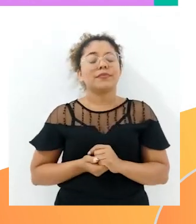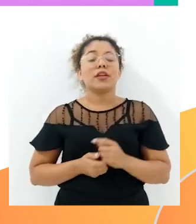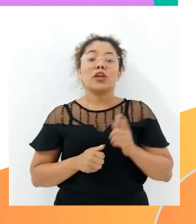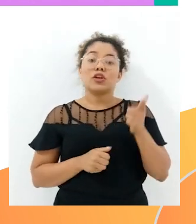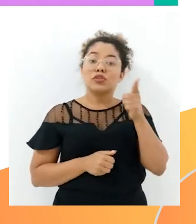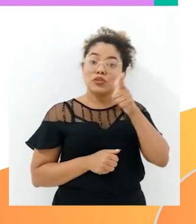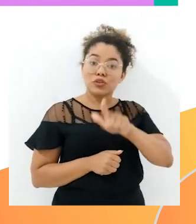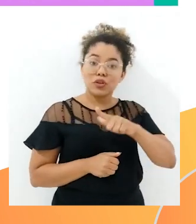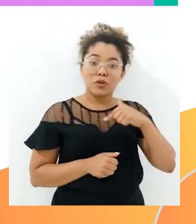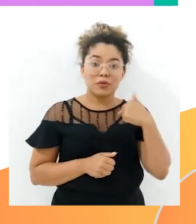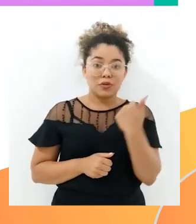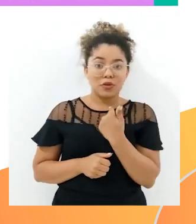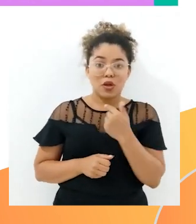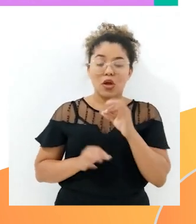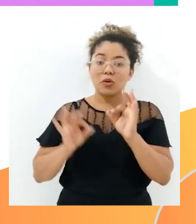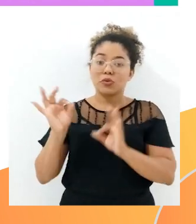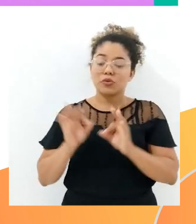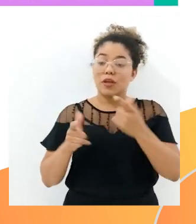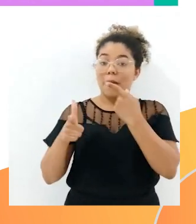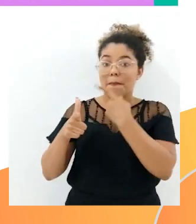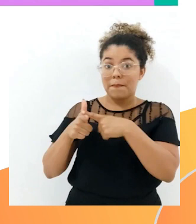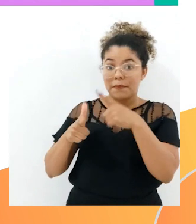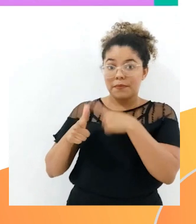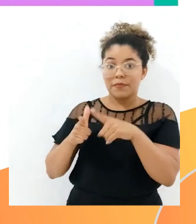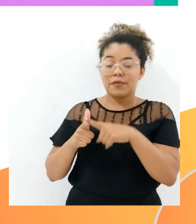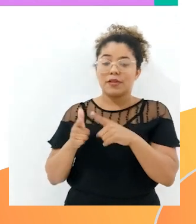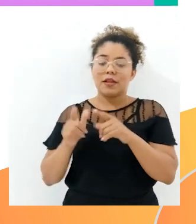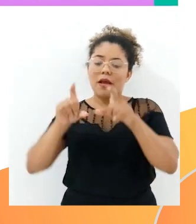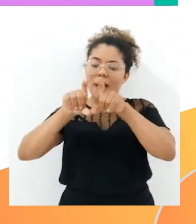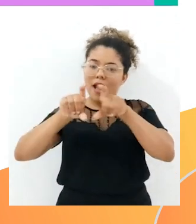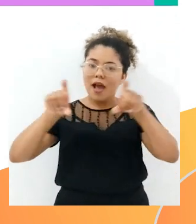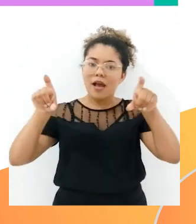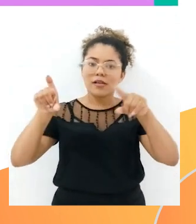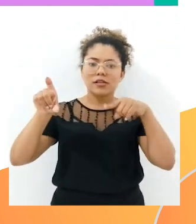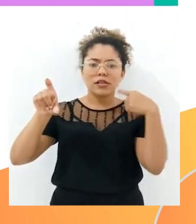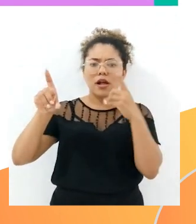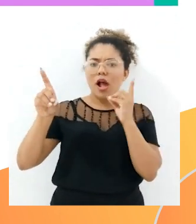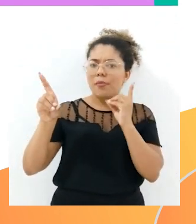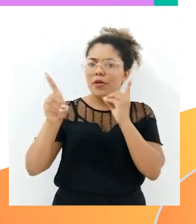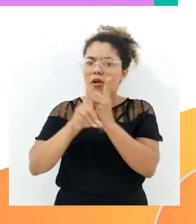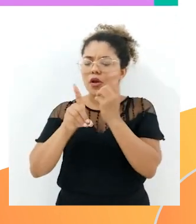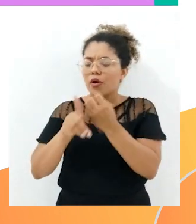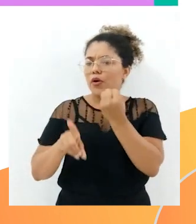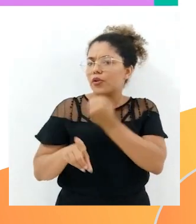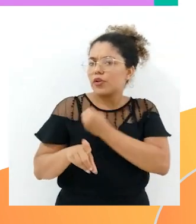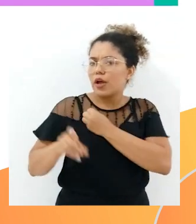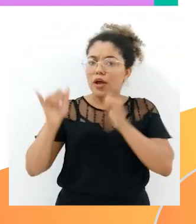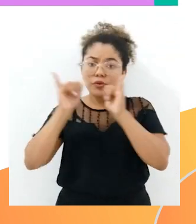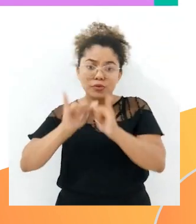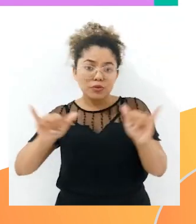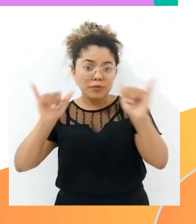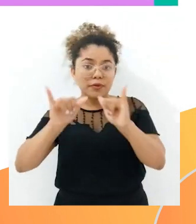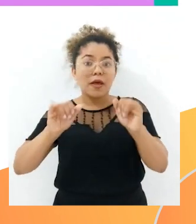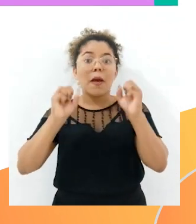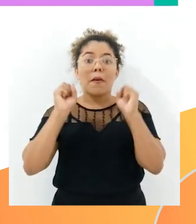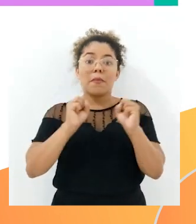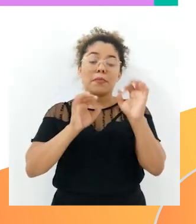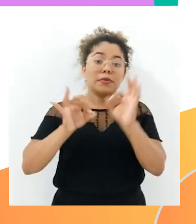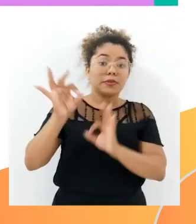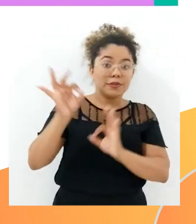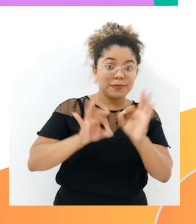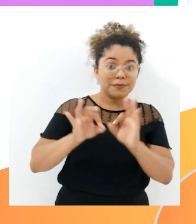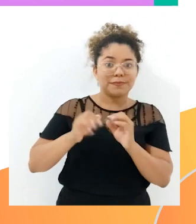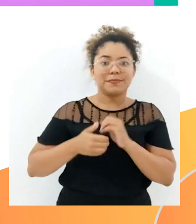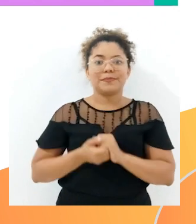uma vez, nós pegamos esse problema, o enunciado desse problema, e nós vamos localizar os dados para poder trabalhar com